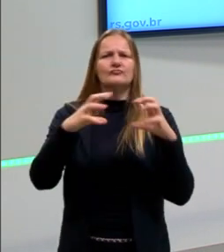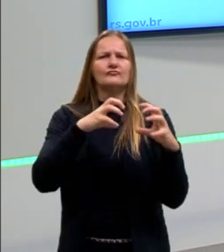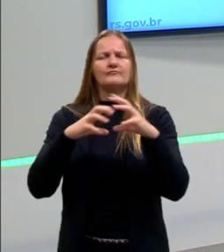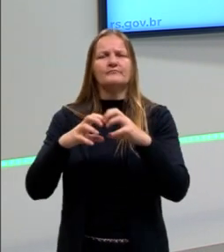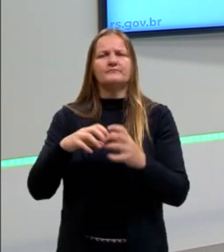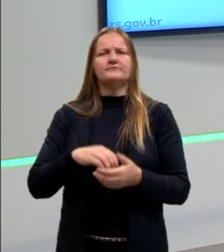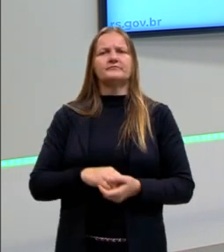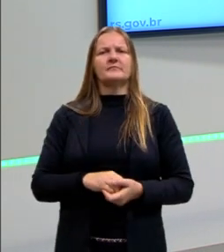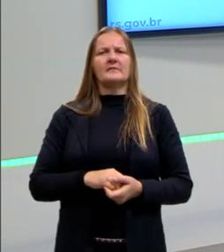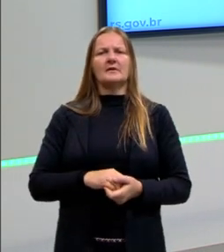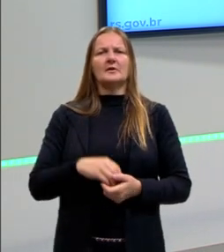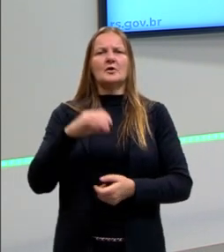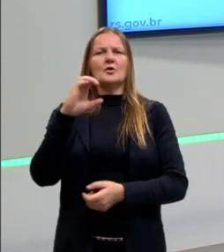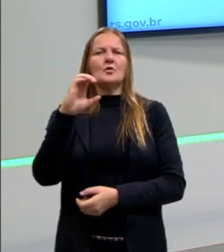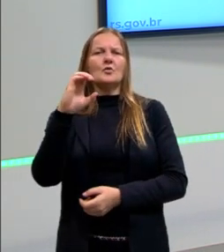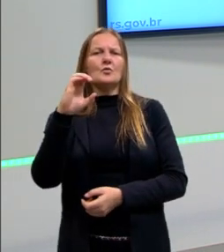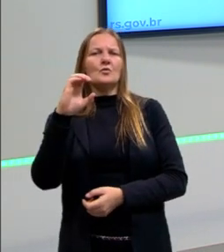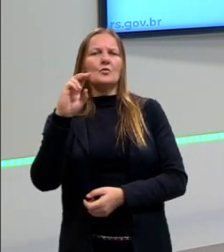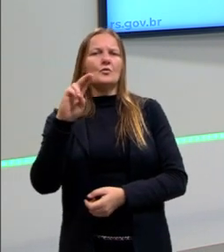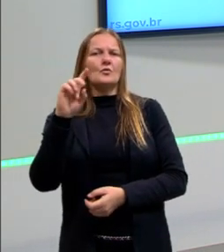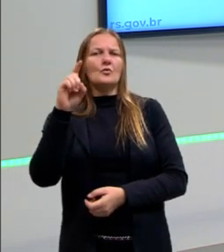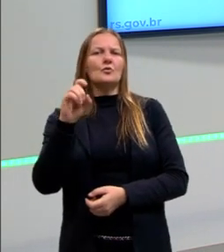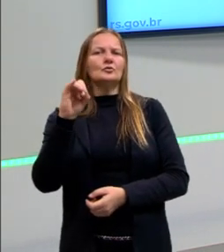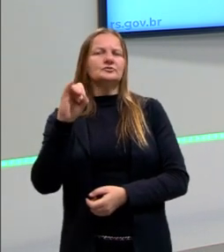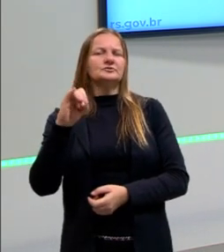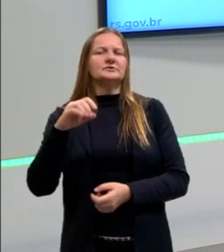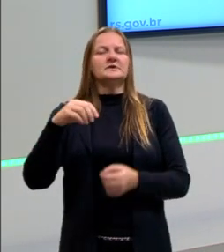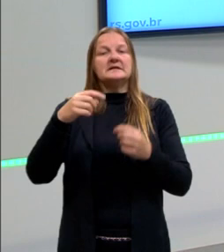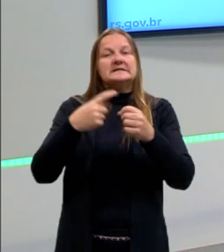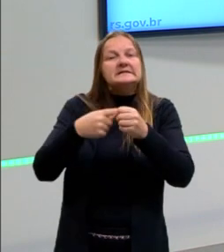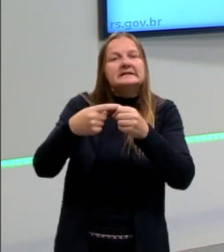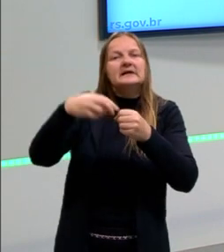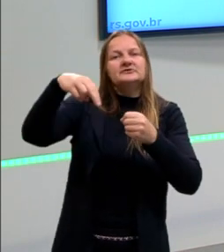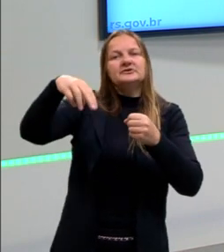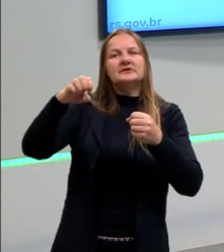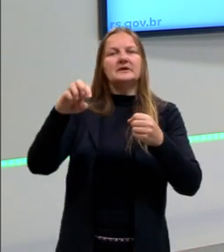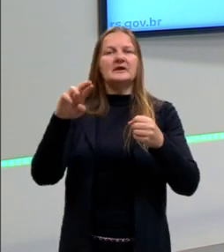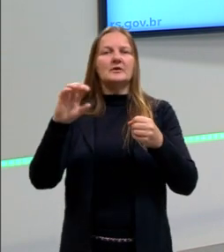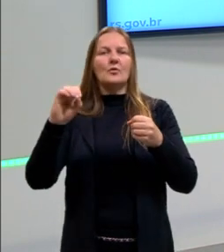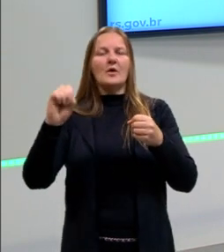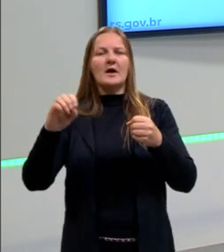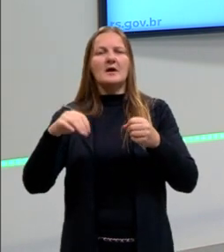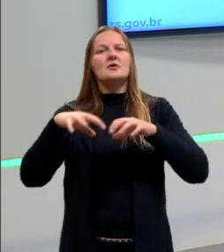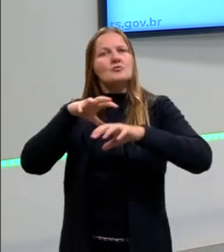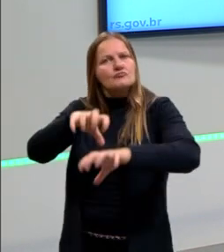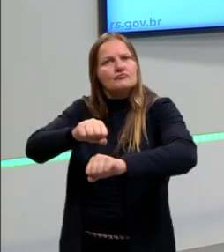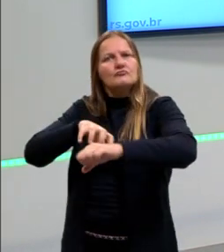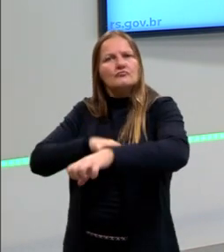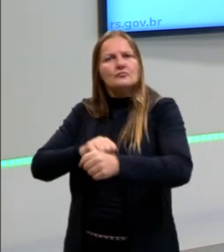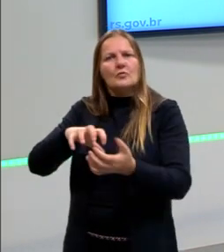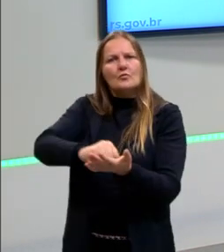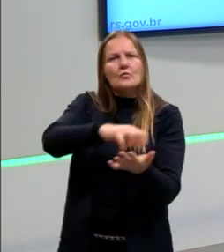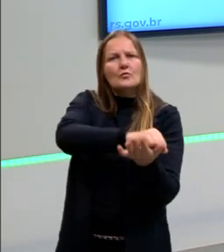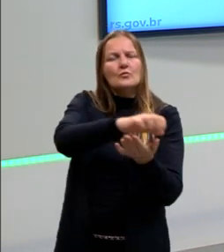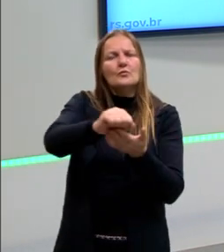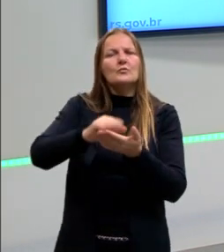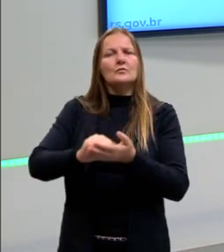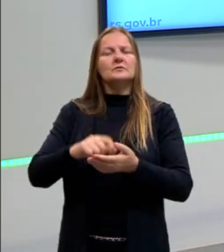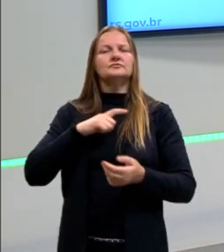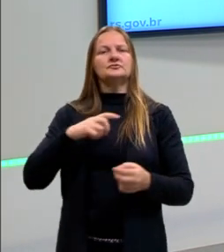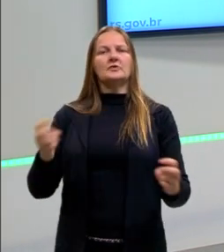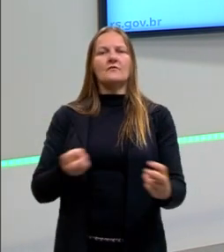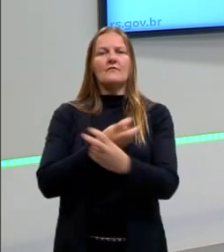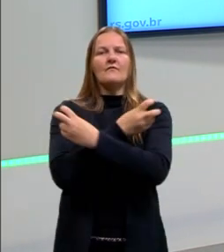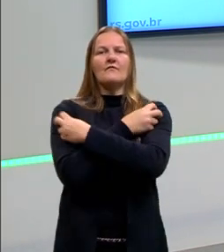no reino de Cuxi, da cidade de Meroé, eles também chegaram a dominar o Egito e ter dinastias de faraós.